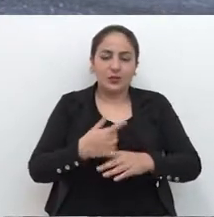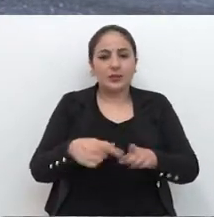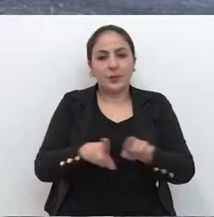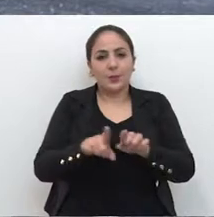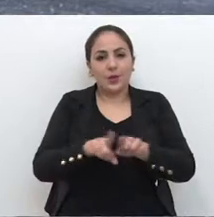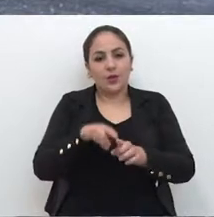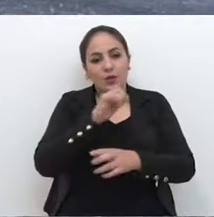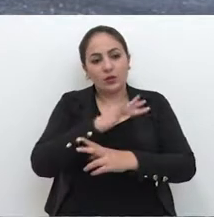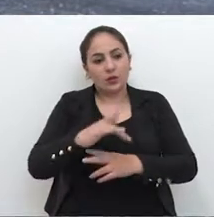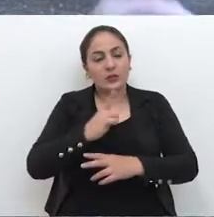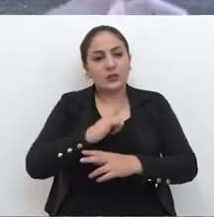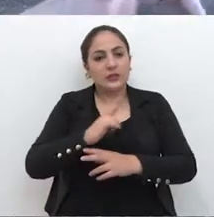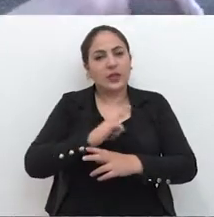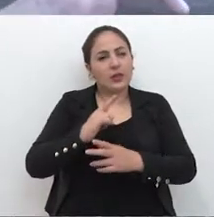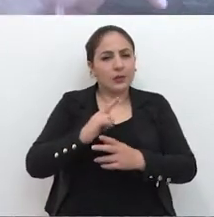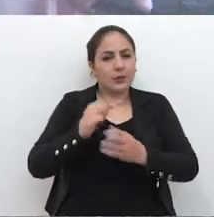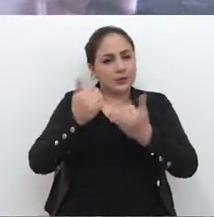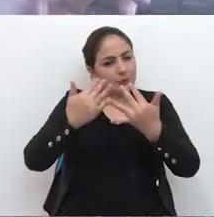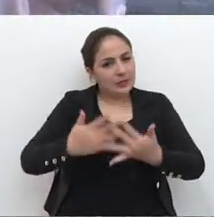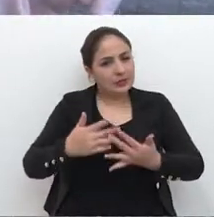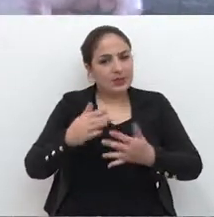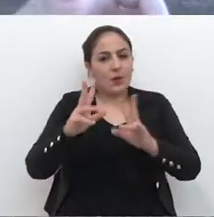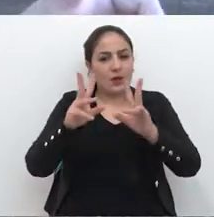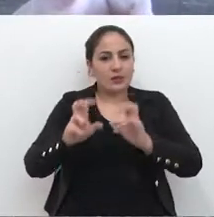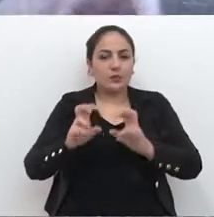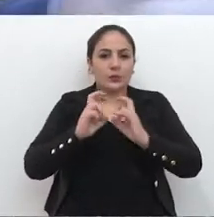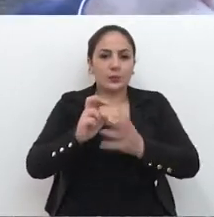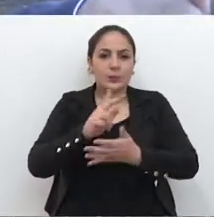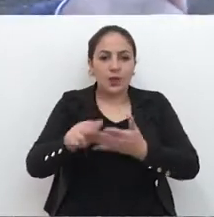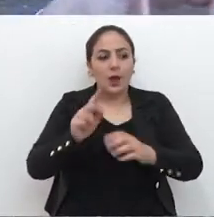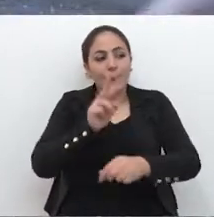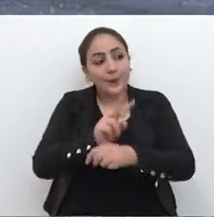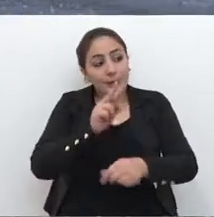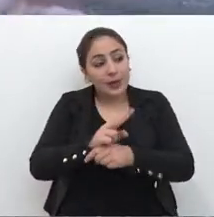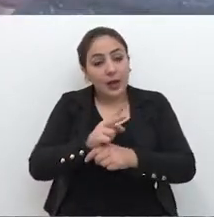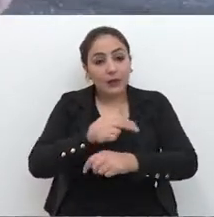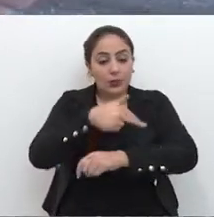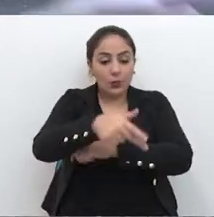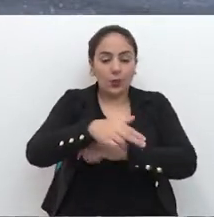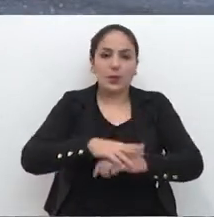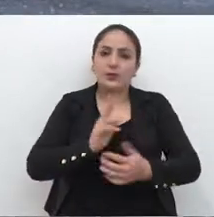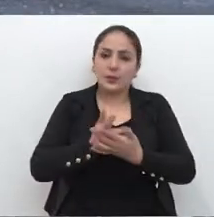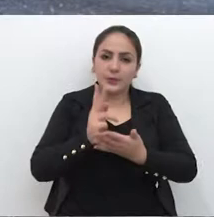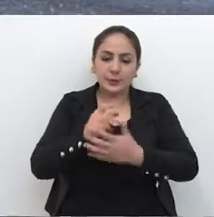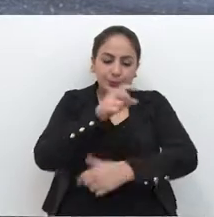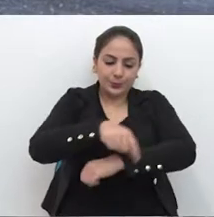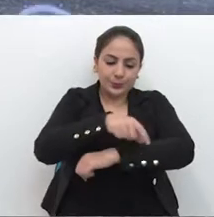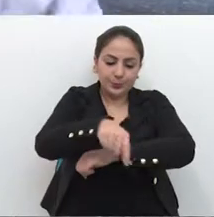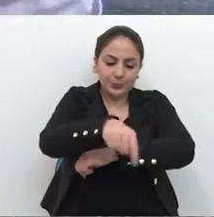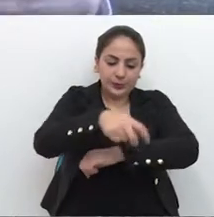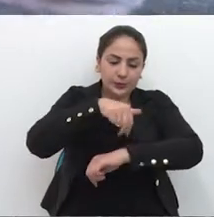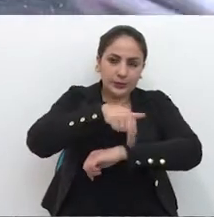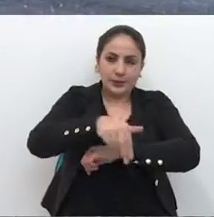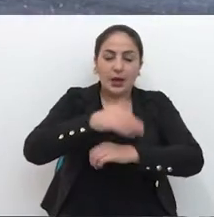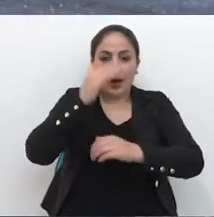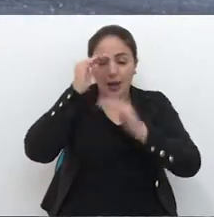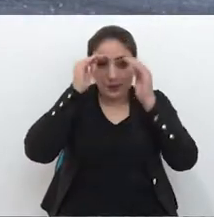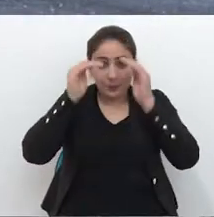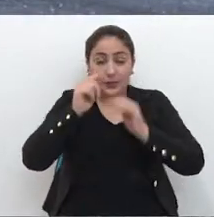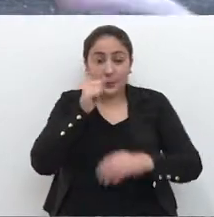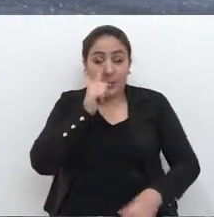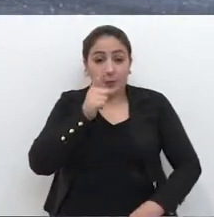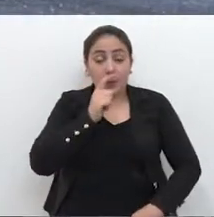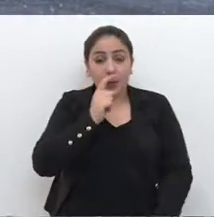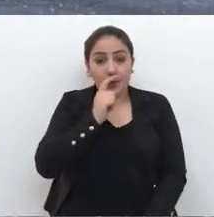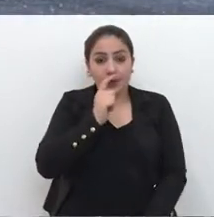Ao largar os alunos, que eles deem uma pinceladinha na questão do trânsito. Cuidado ao atravessar a rua, passe na faixa de segurança, obedeçam os seus